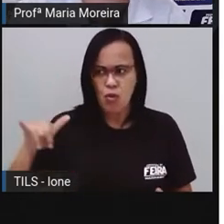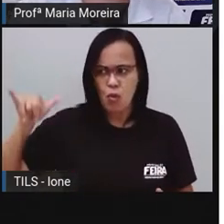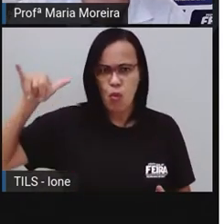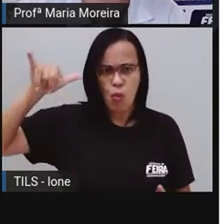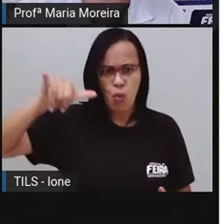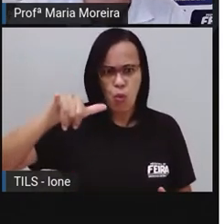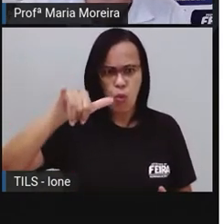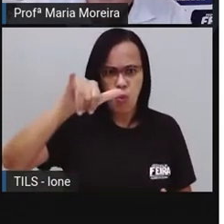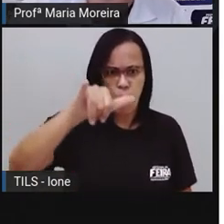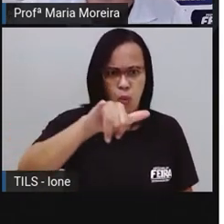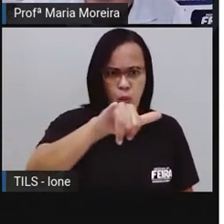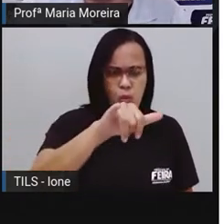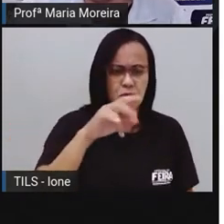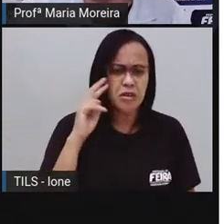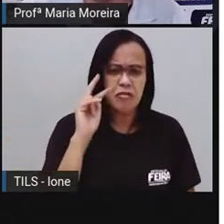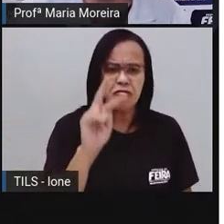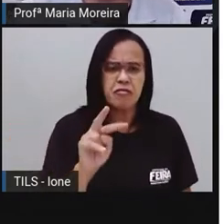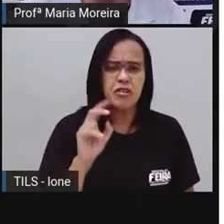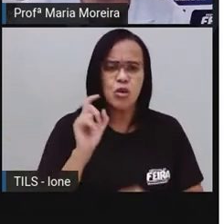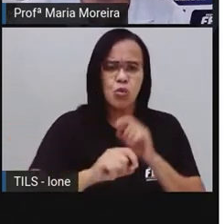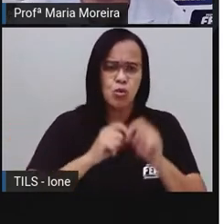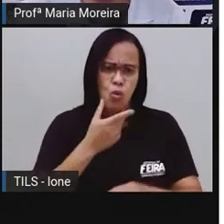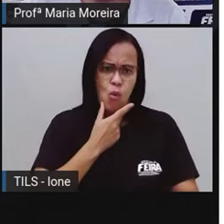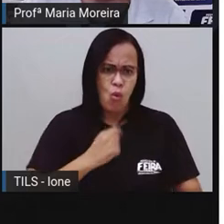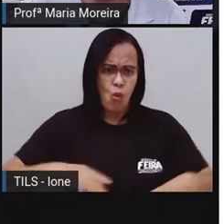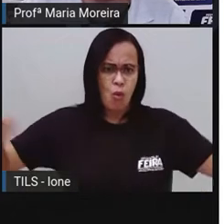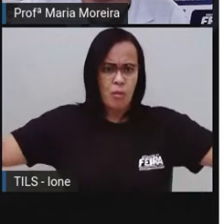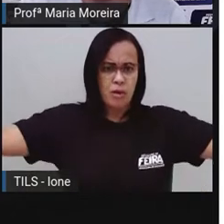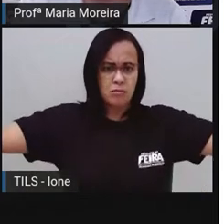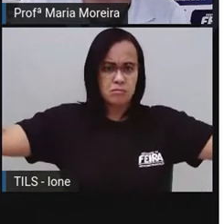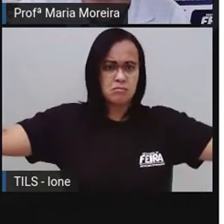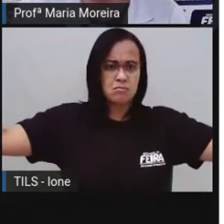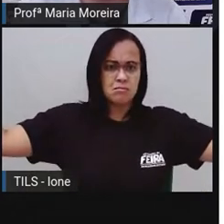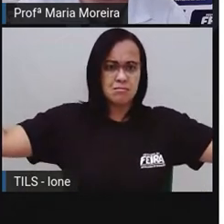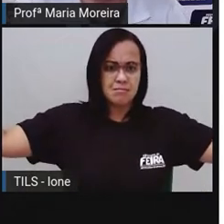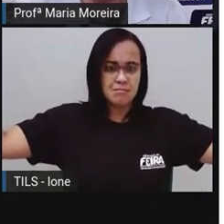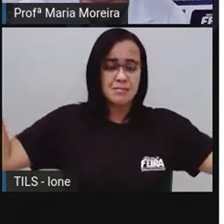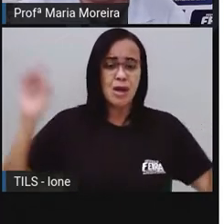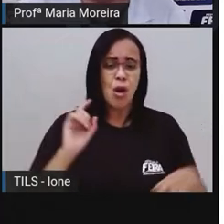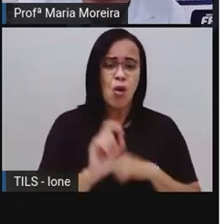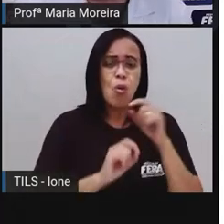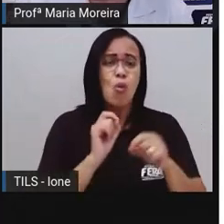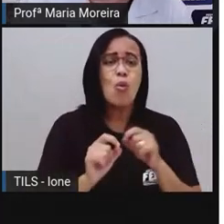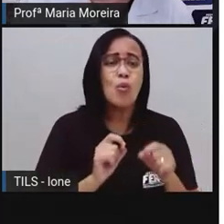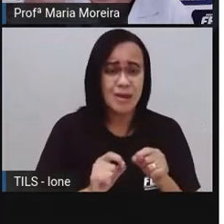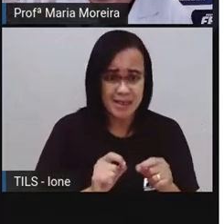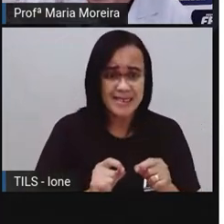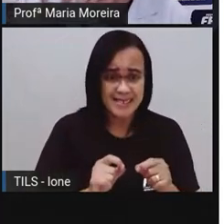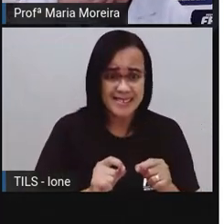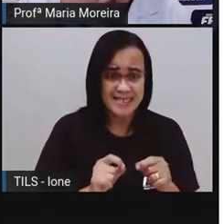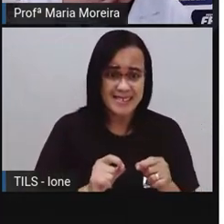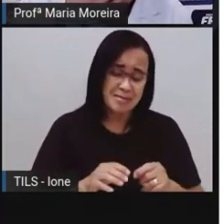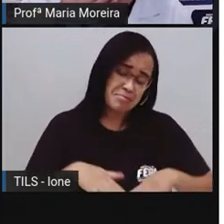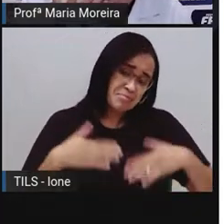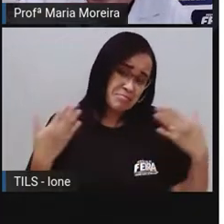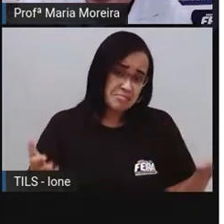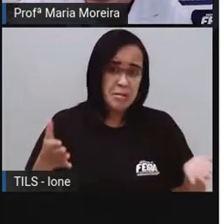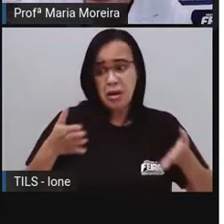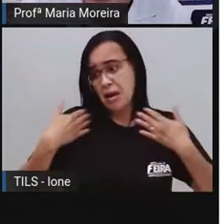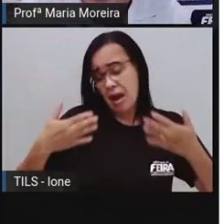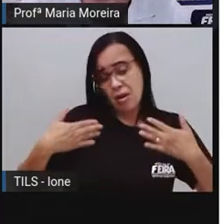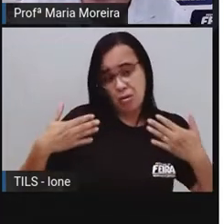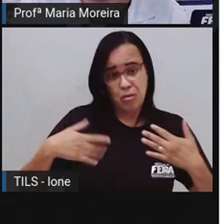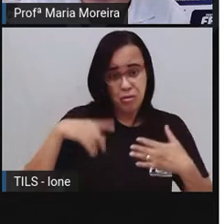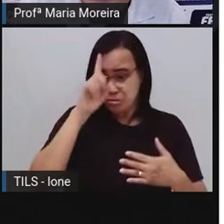tempo todo de braços abertos no alto do morro. Sei lá porquê, vai ver o calor. Um dia